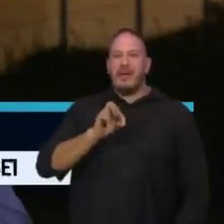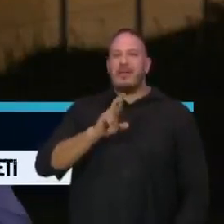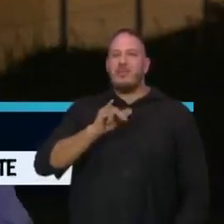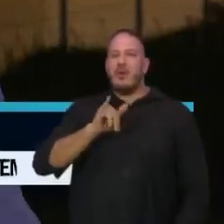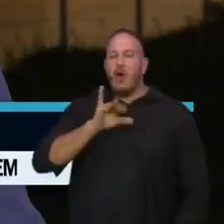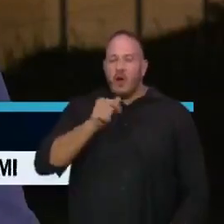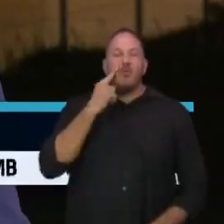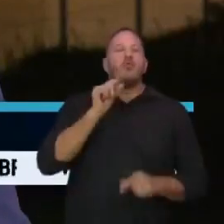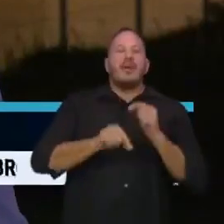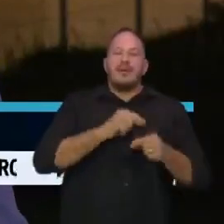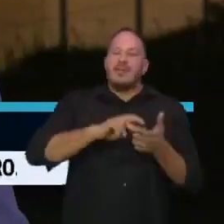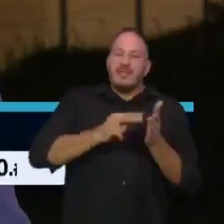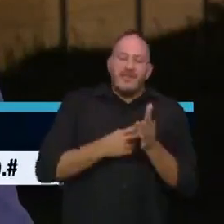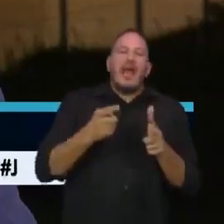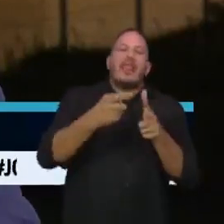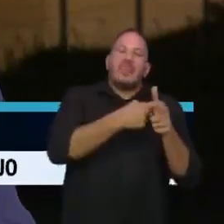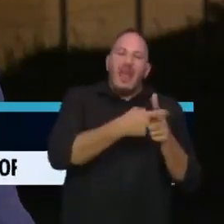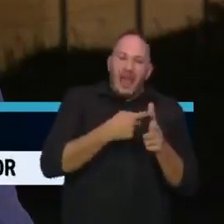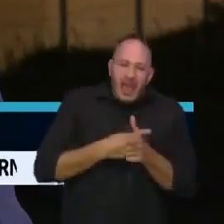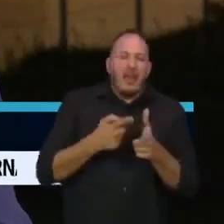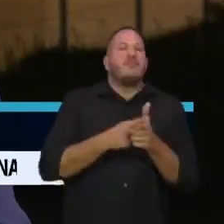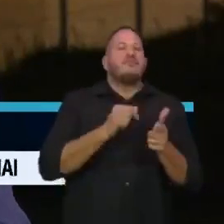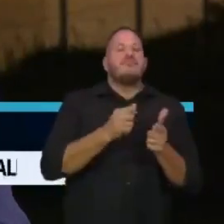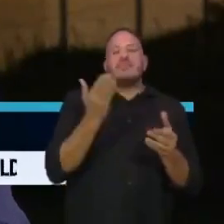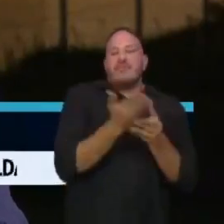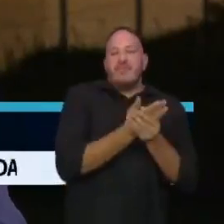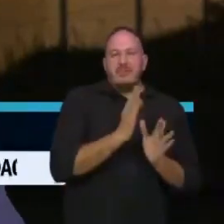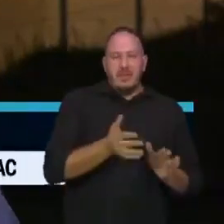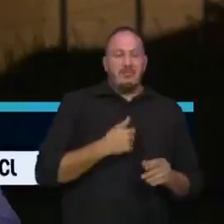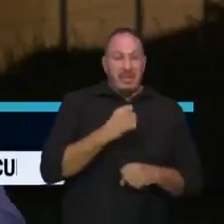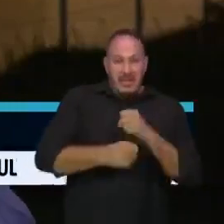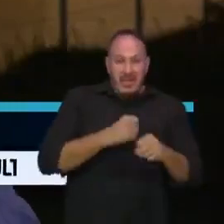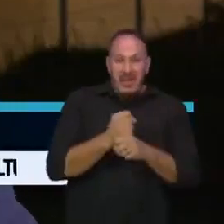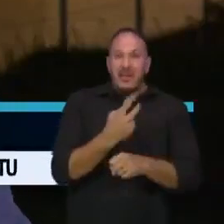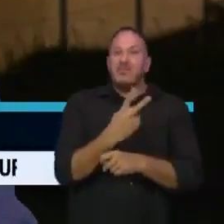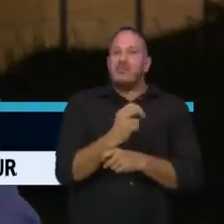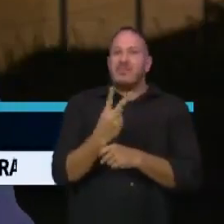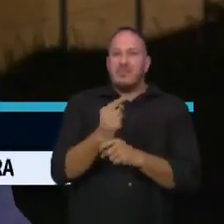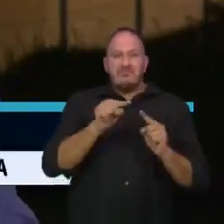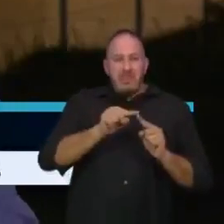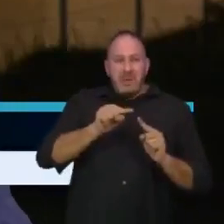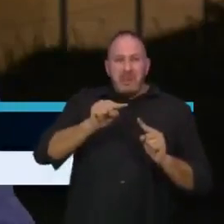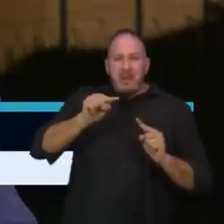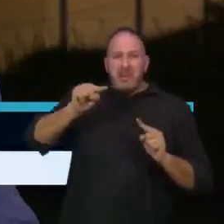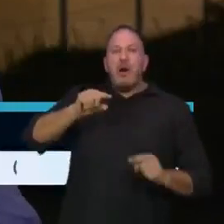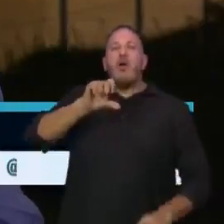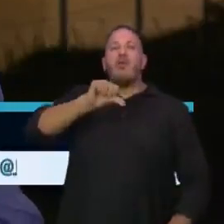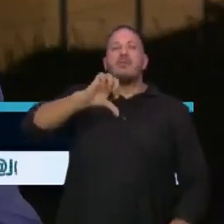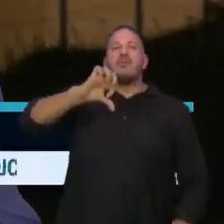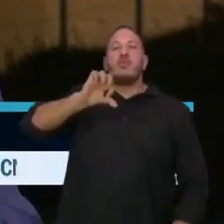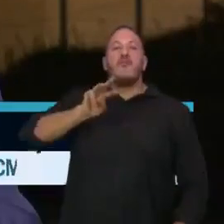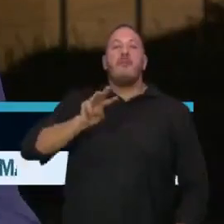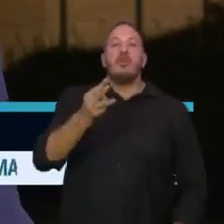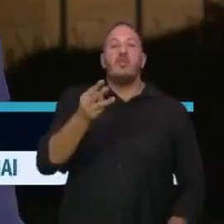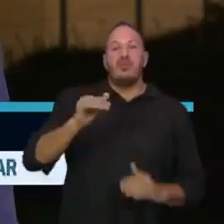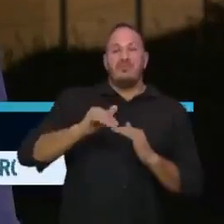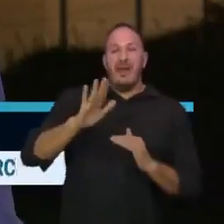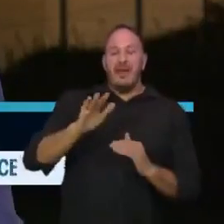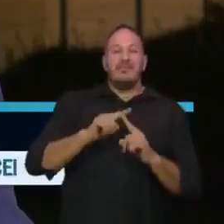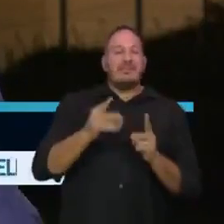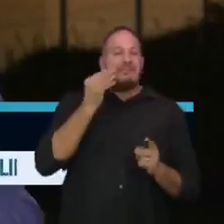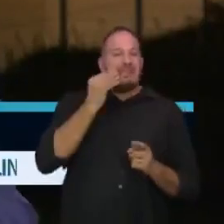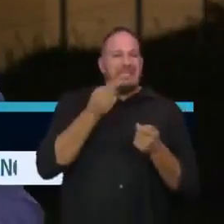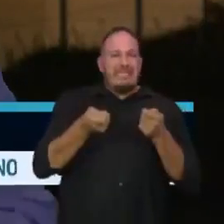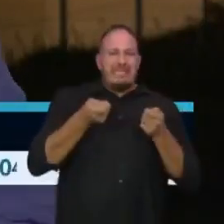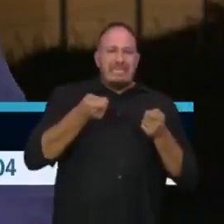decorrentes de sentenças judiciais. Para 2022, essa conta supera 89 bilhões. E para tentar aliviar